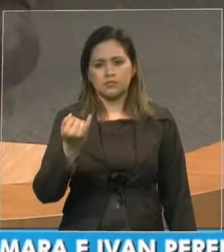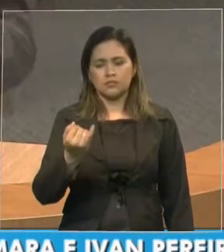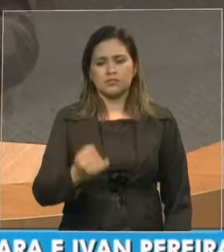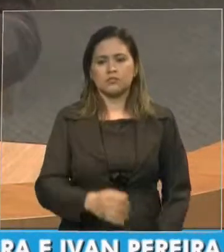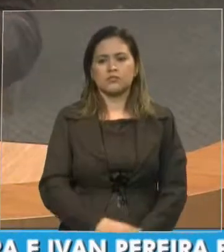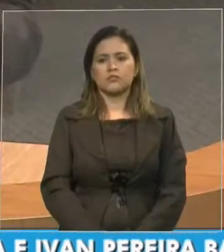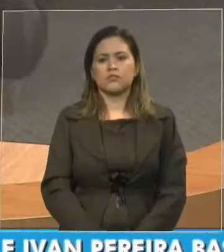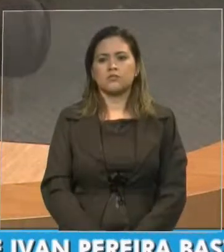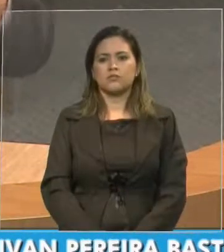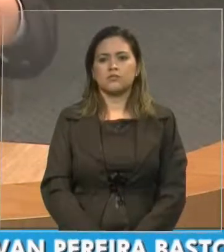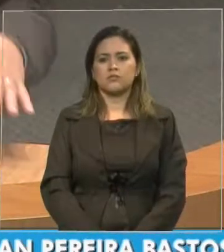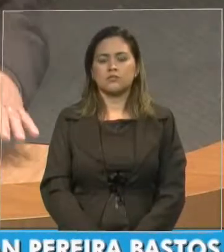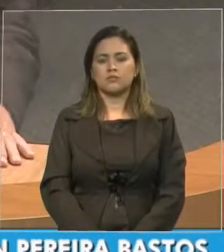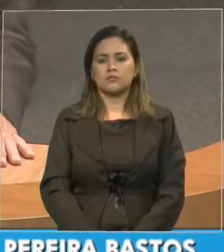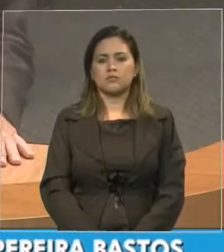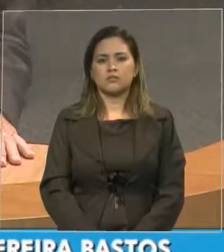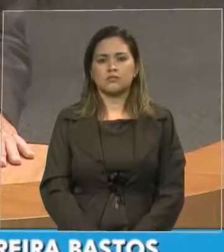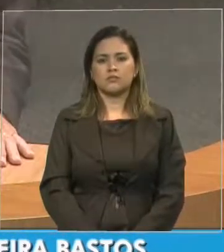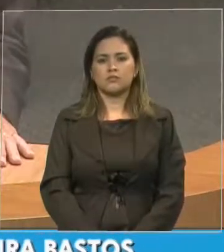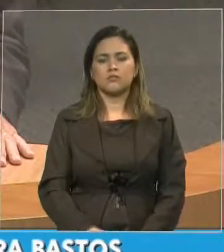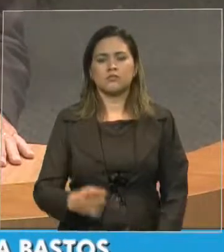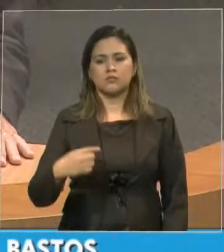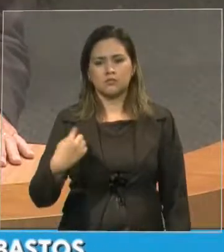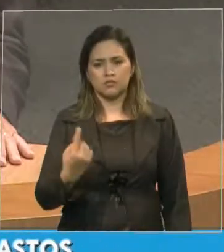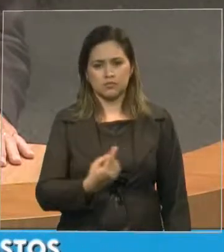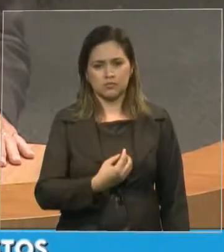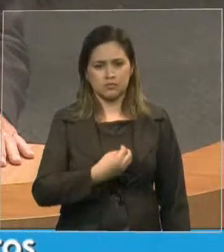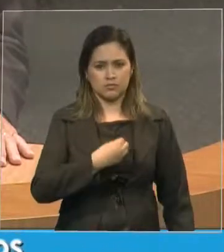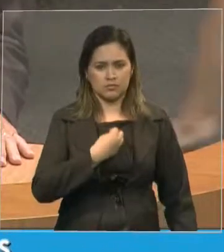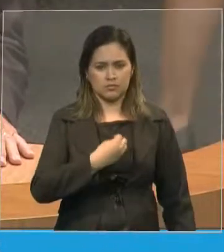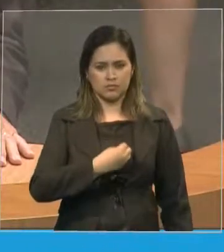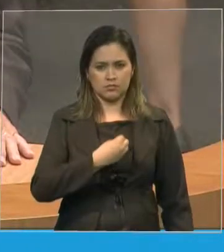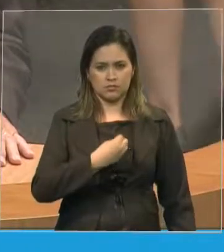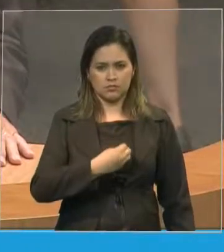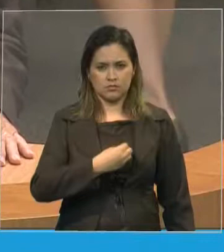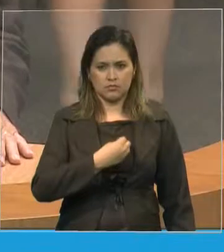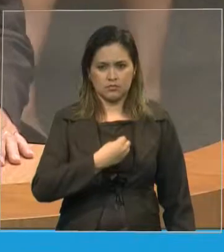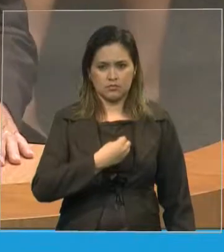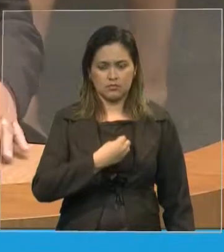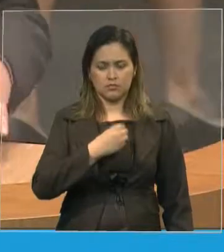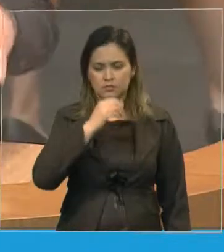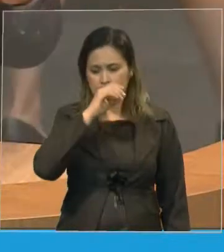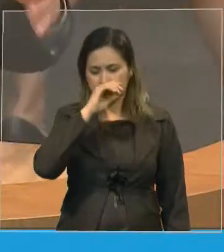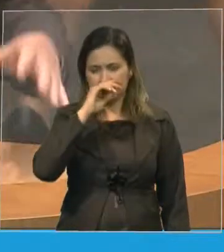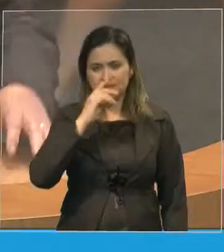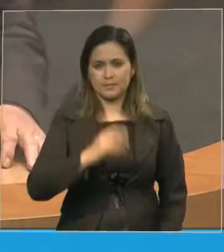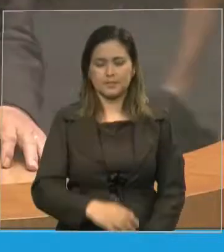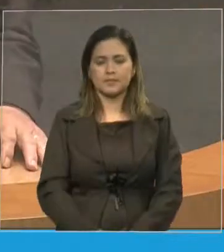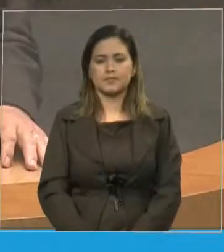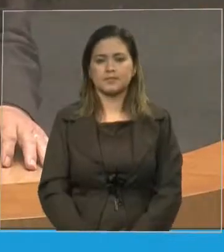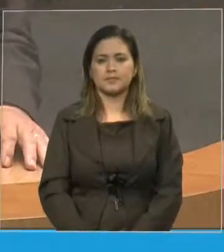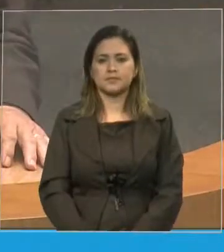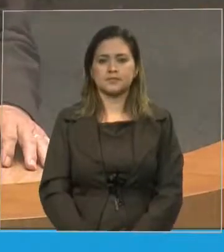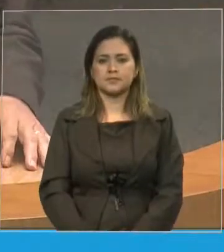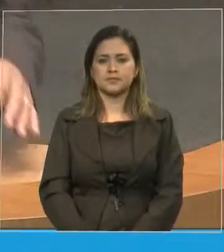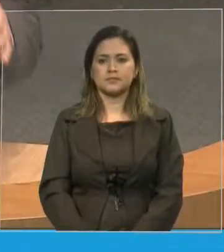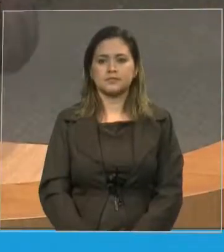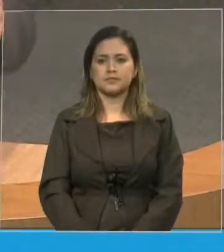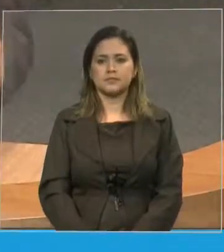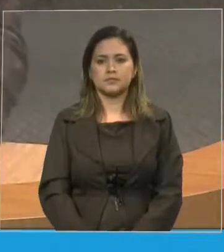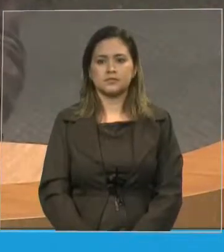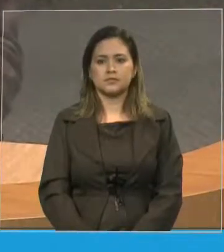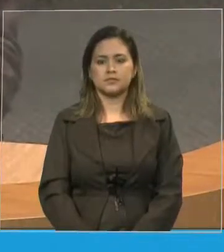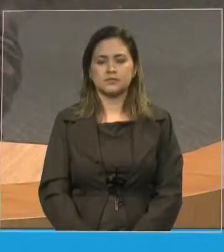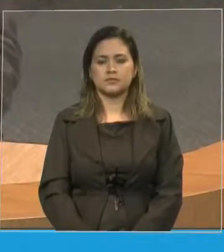marca as nossas vidas é de uma tal forma eu tenho falado para o